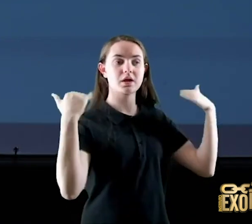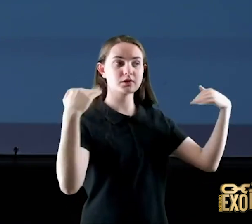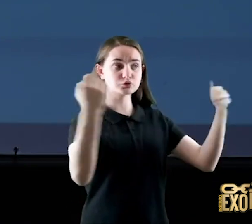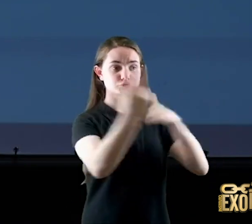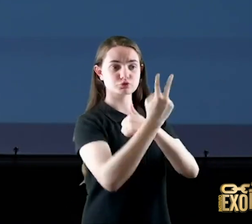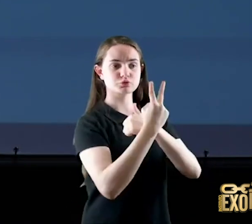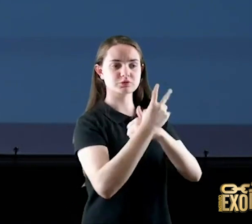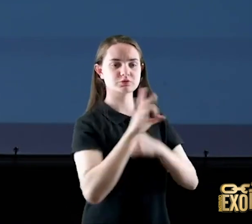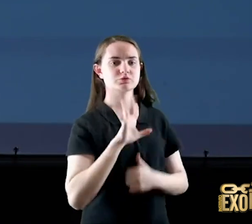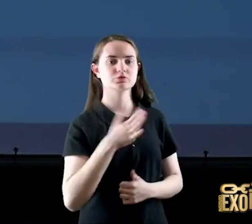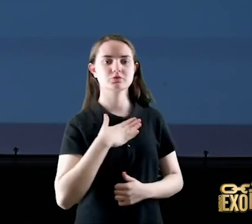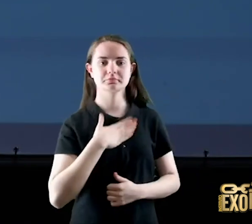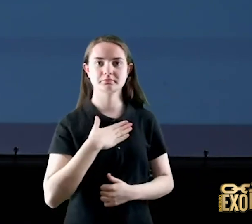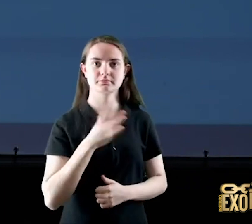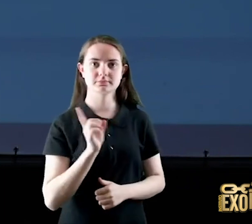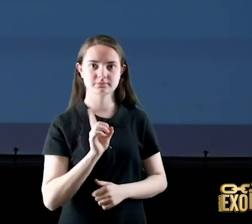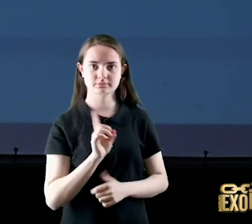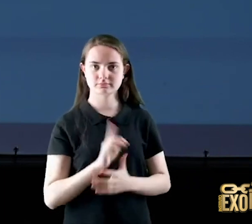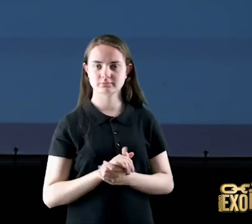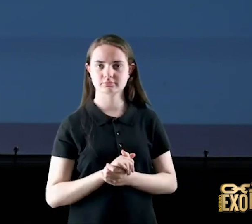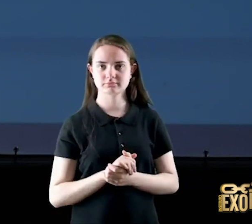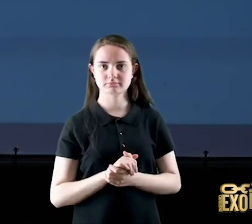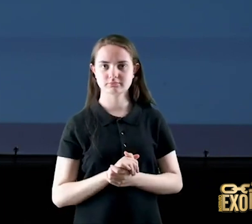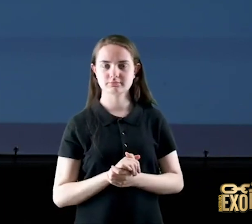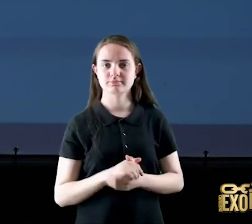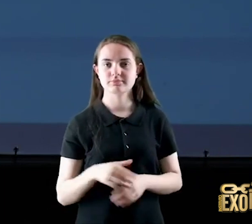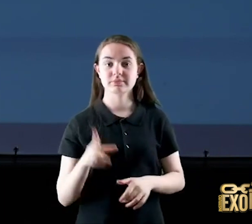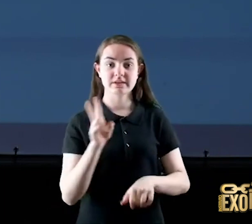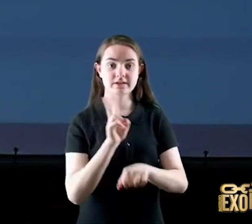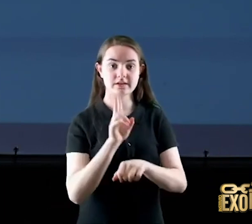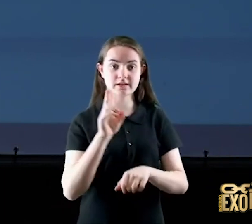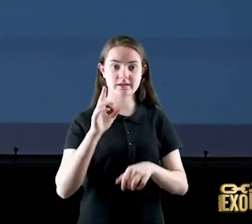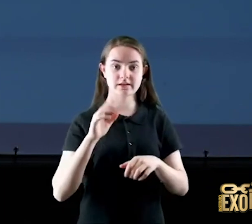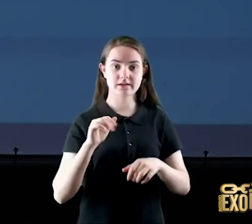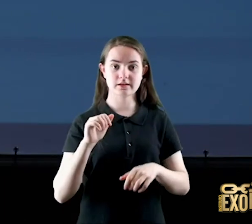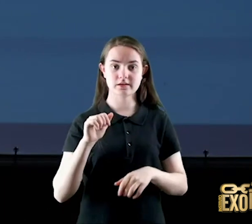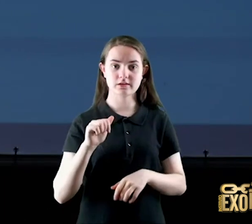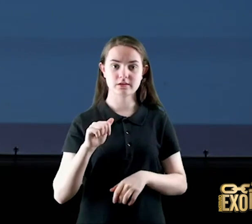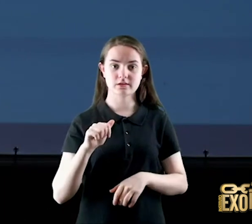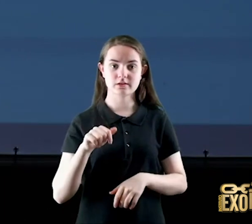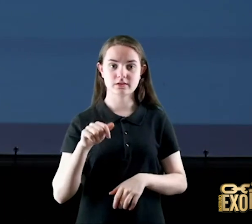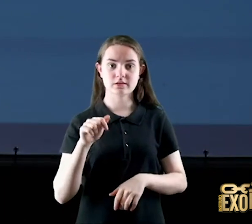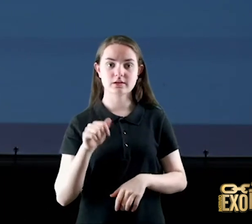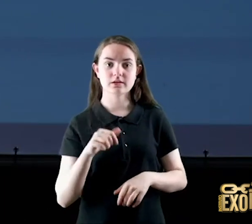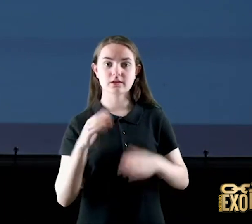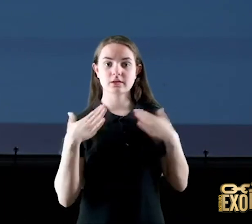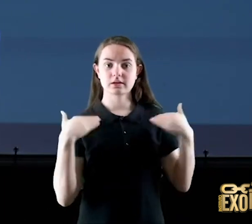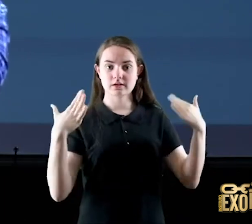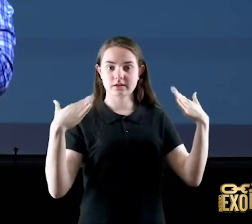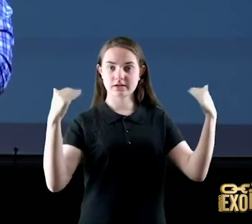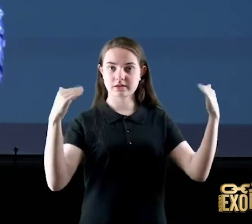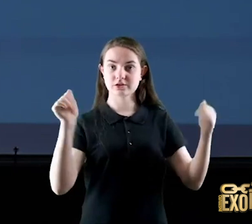não protege todo mundo não protege eu sei que você está chocado agora